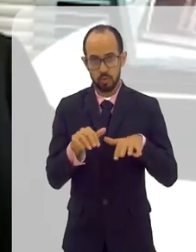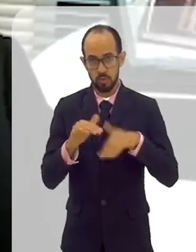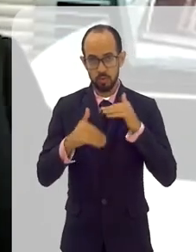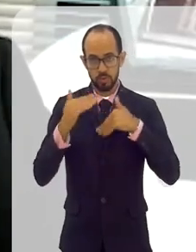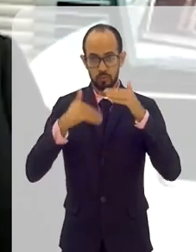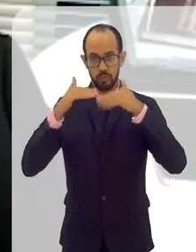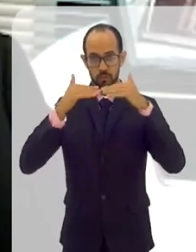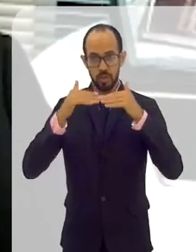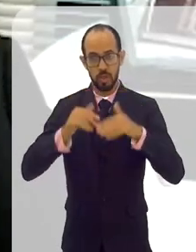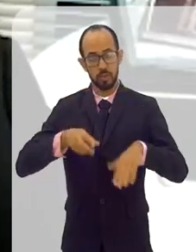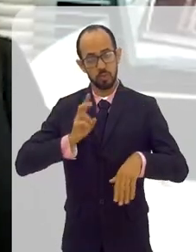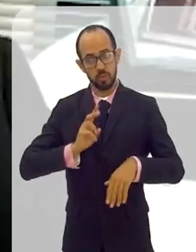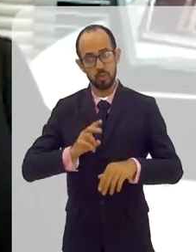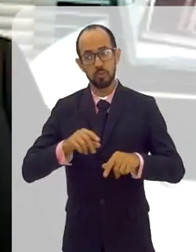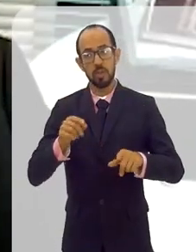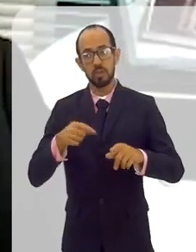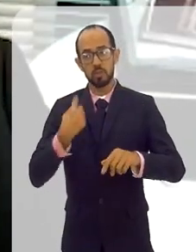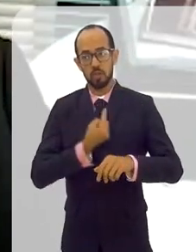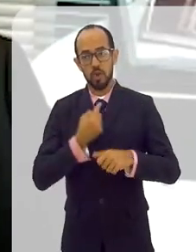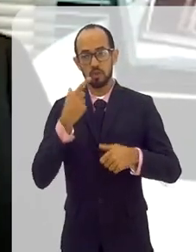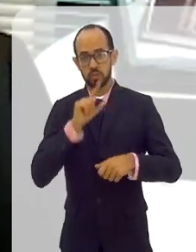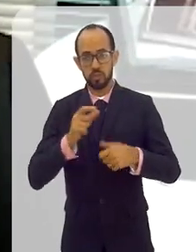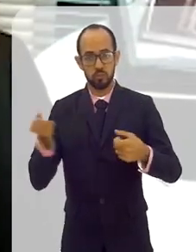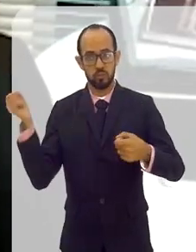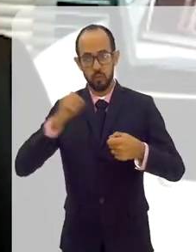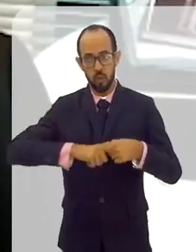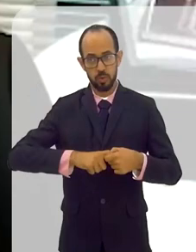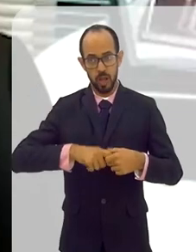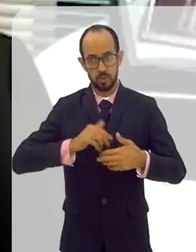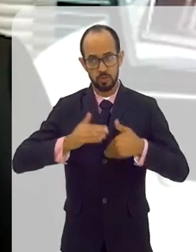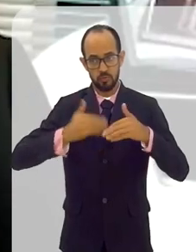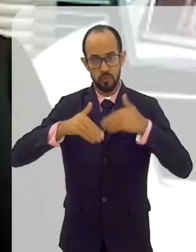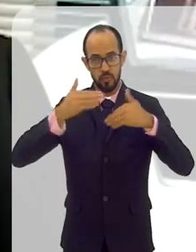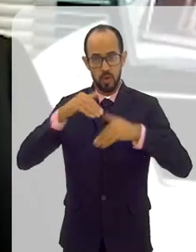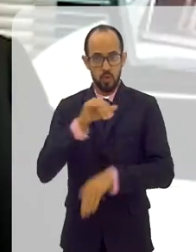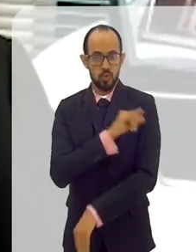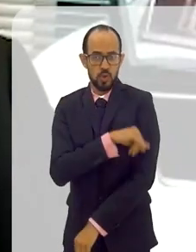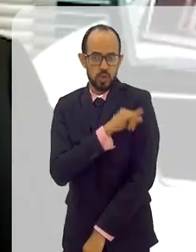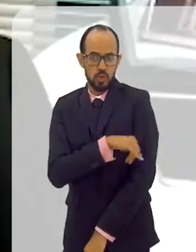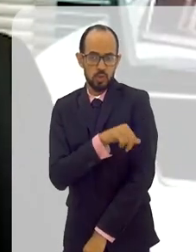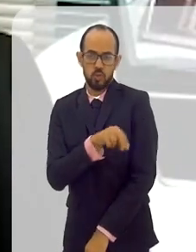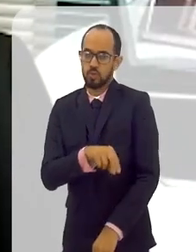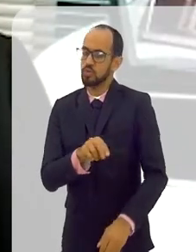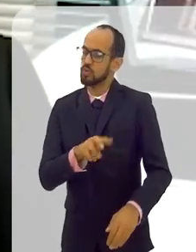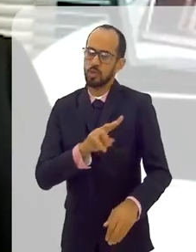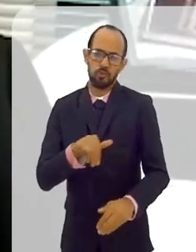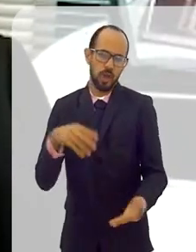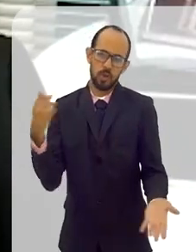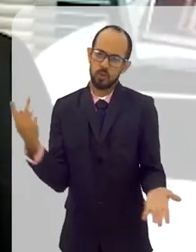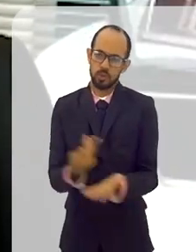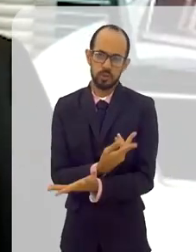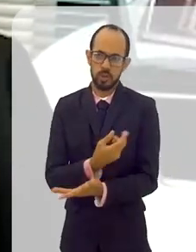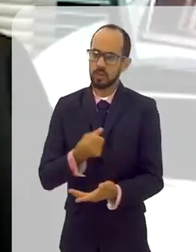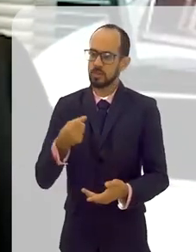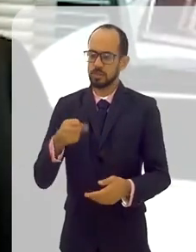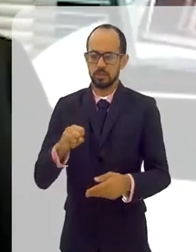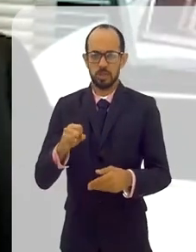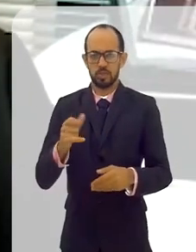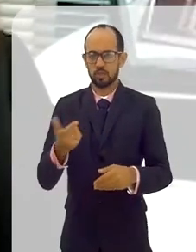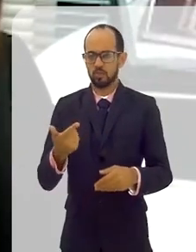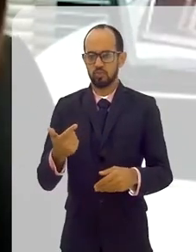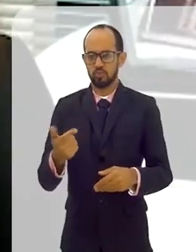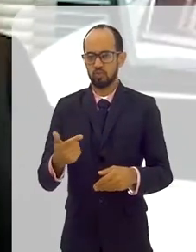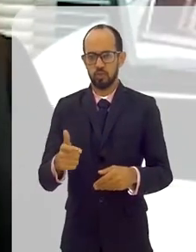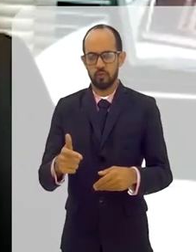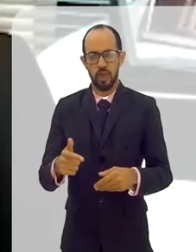contribuindo para que a gente possa voltar a desenvolver o Rio de Janeiro. Isso não vai acontecer se nós